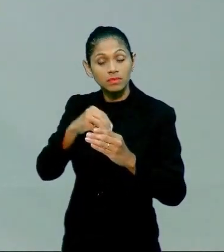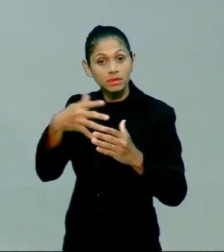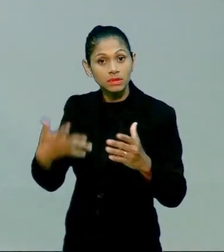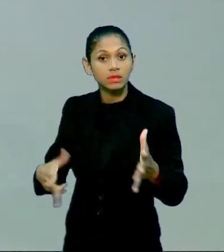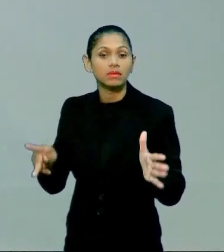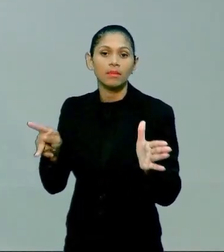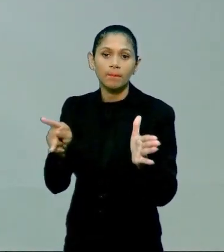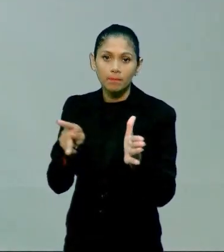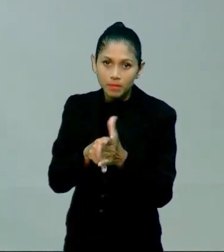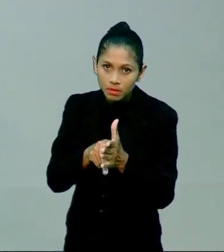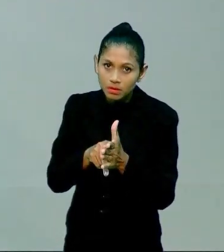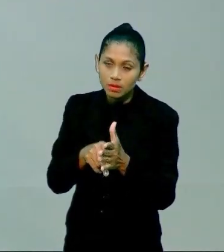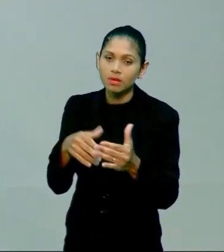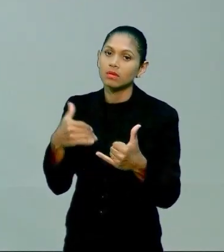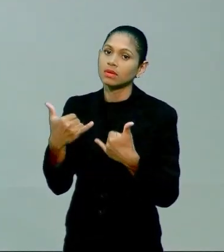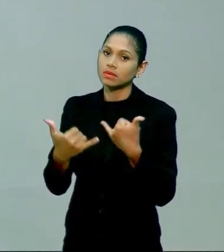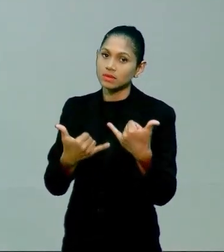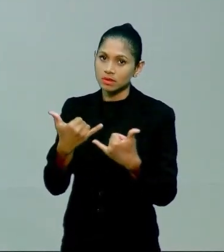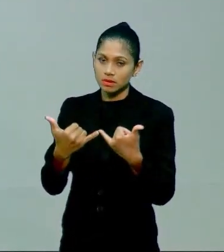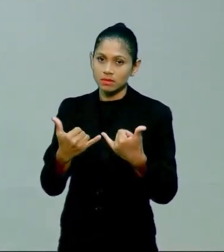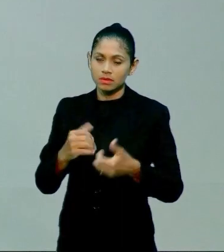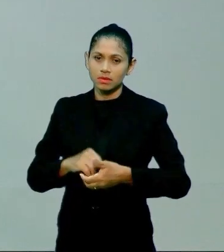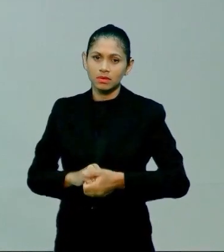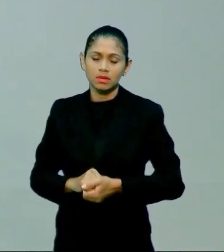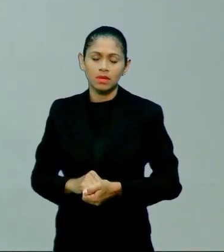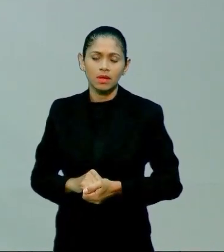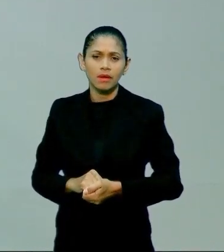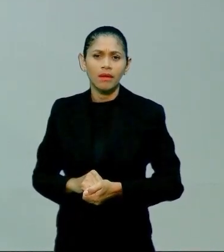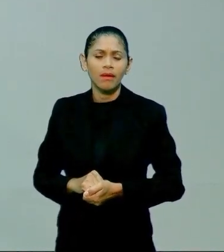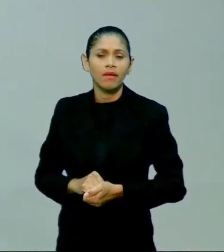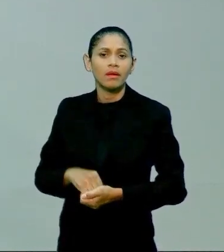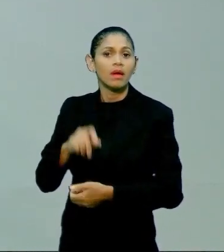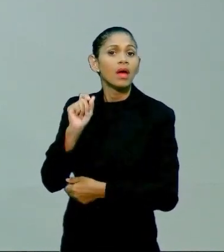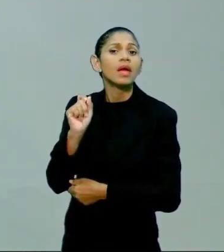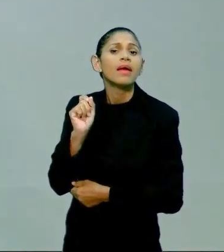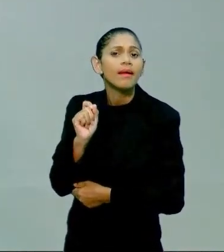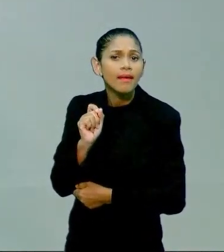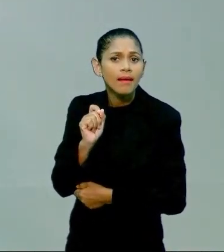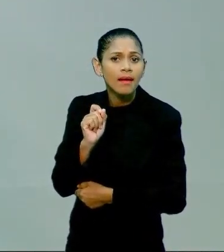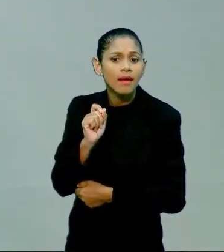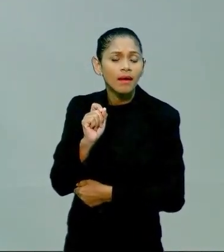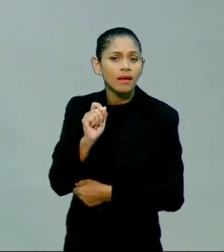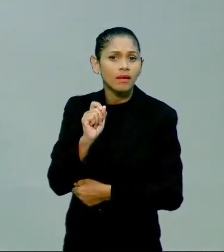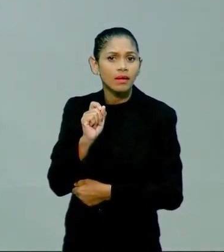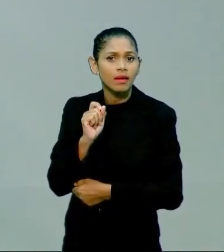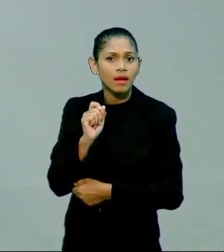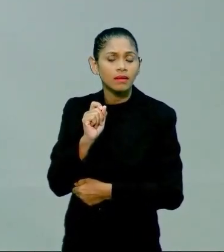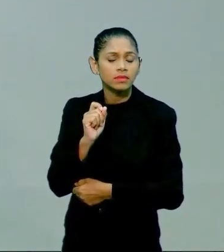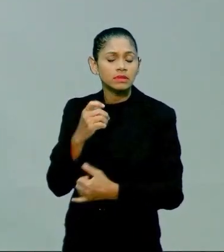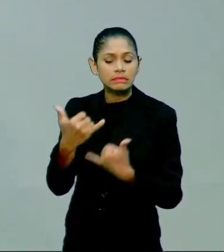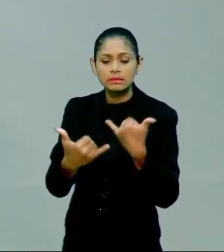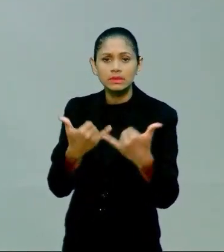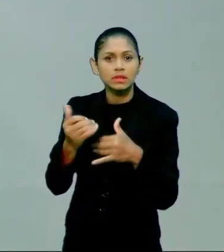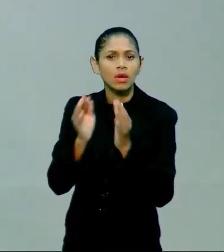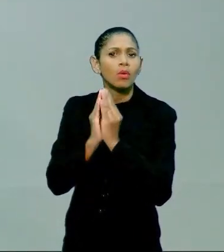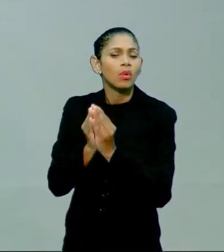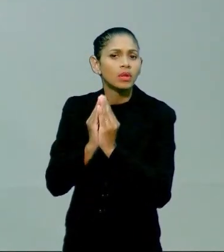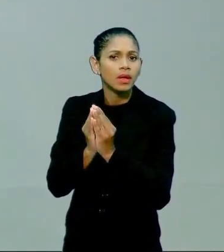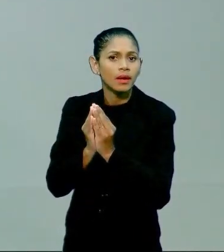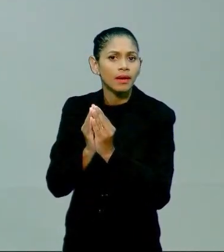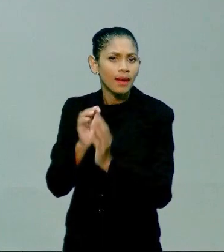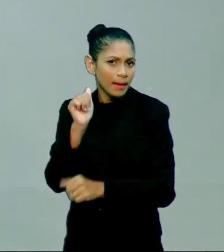Resumidamente, foca em mim, rapidão. Quem é que brinca de boneca? Menina. Ah, menina, brincadeira, boneca é coisa de menina.